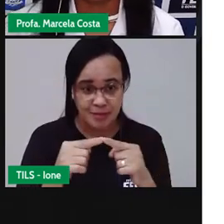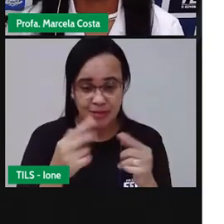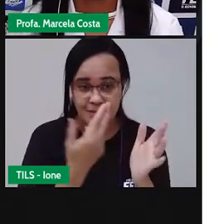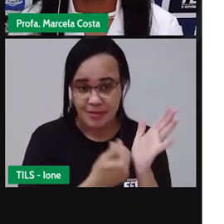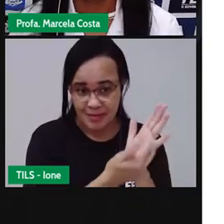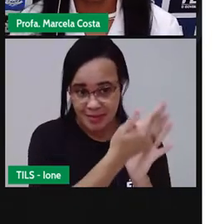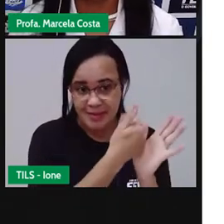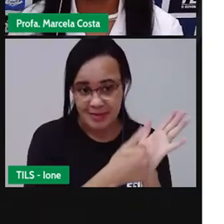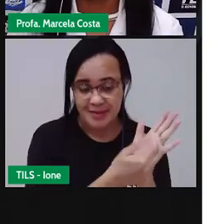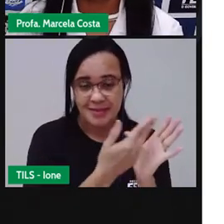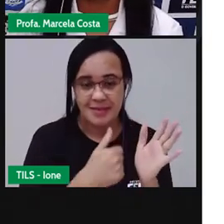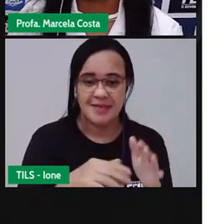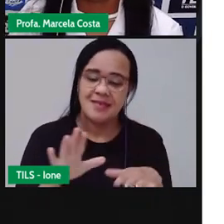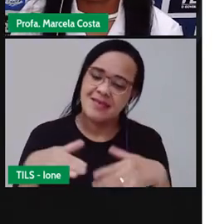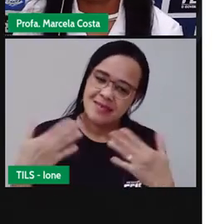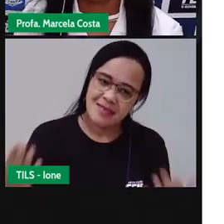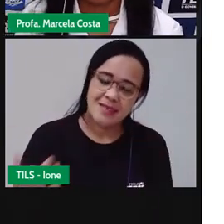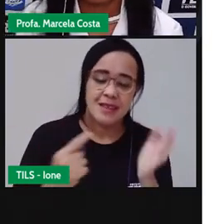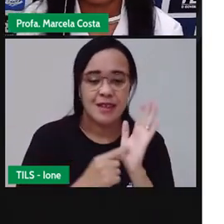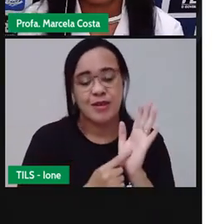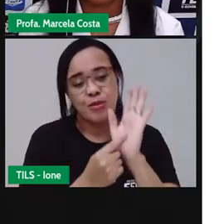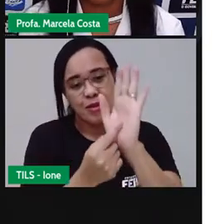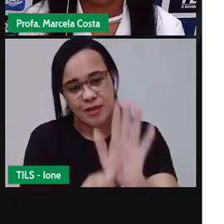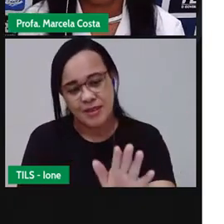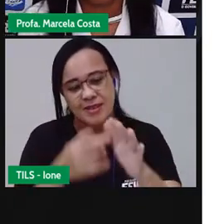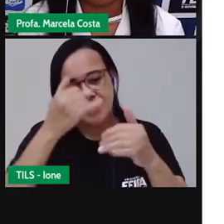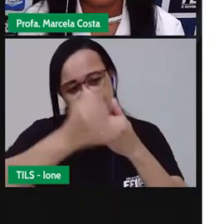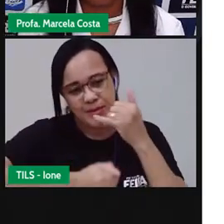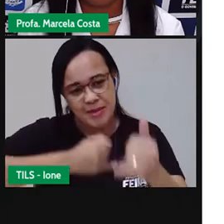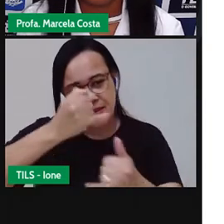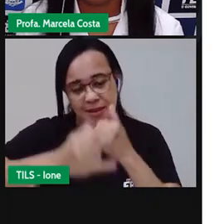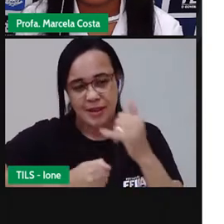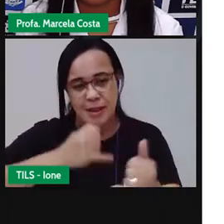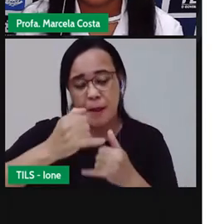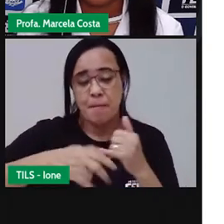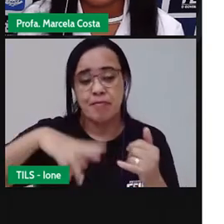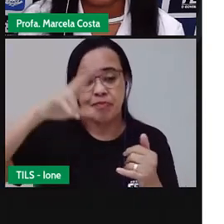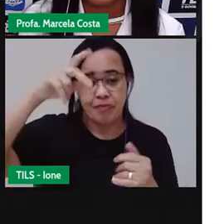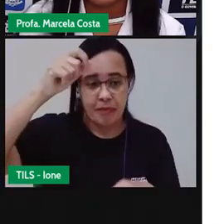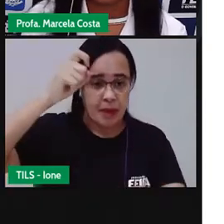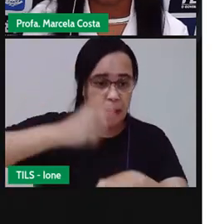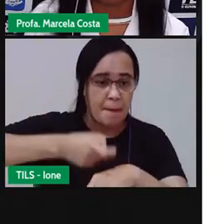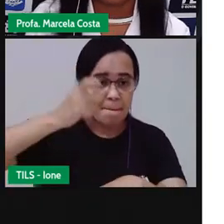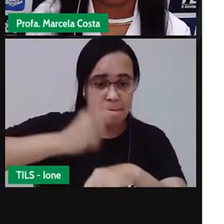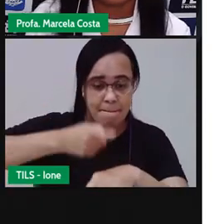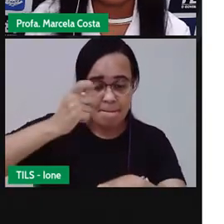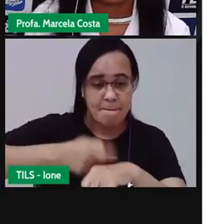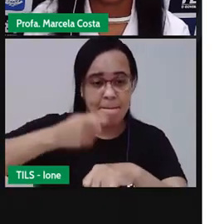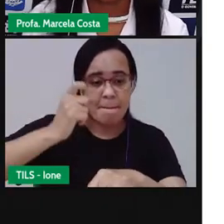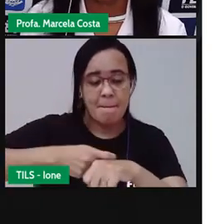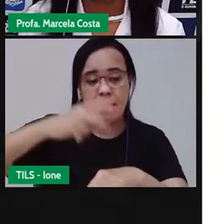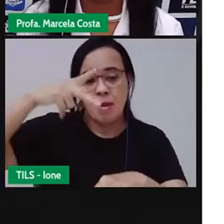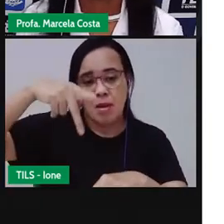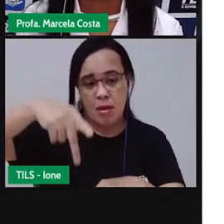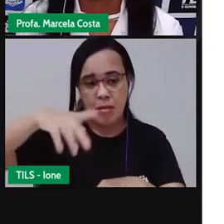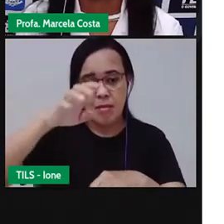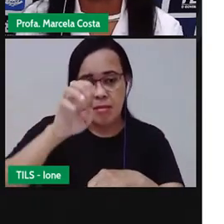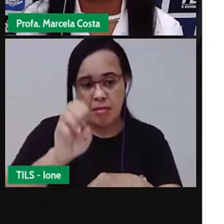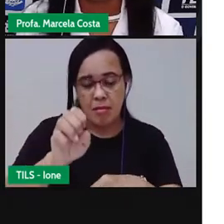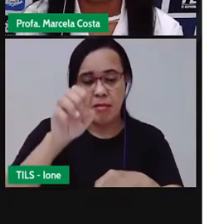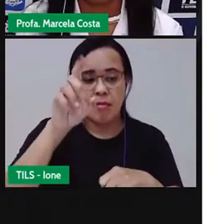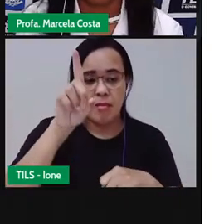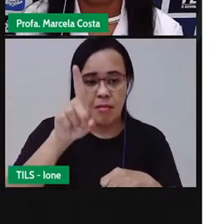Então, eu vou mostrar pra vocês a brincadeira pedra, papel, tesoura. Que também é conhecida como